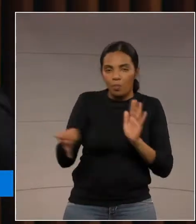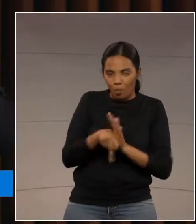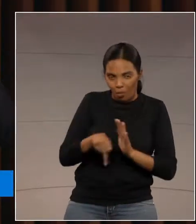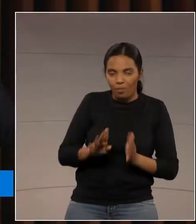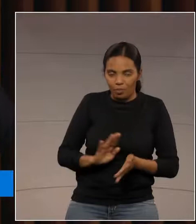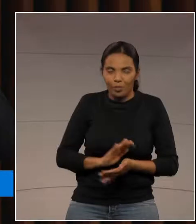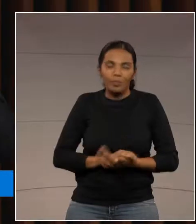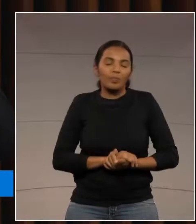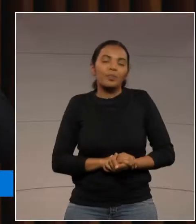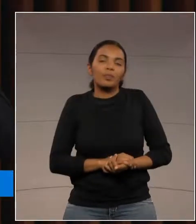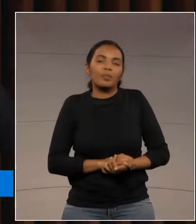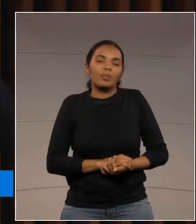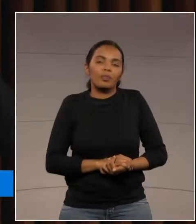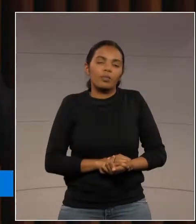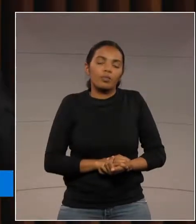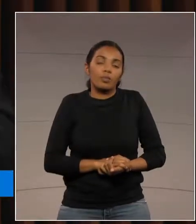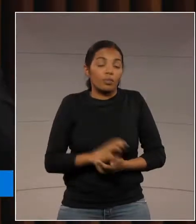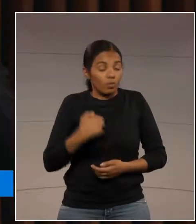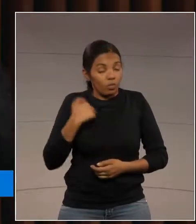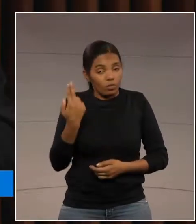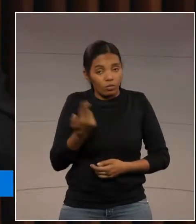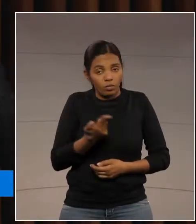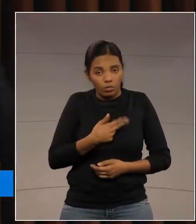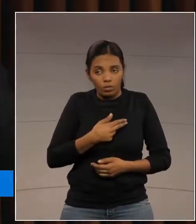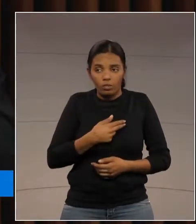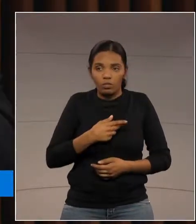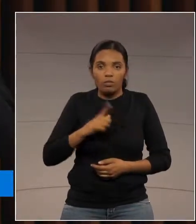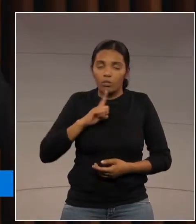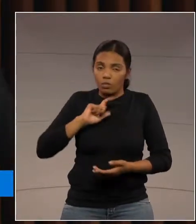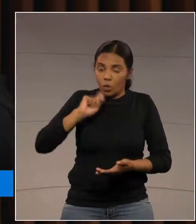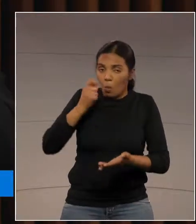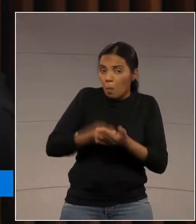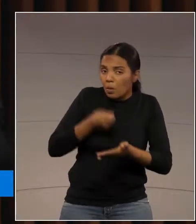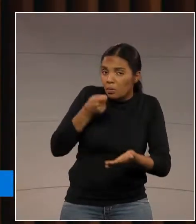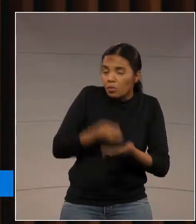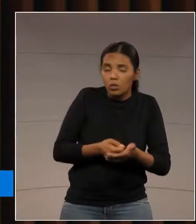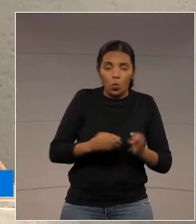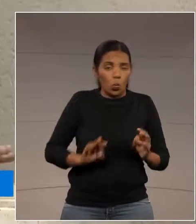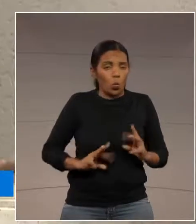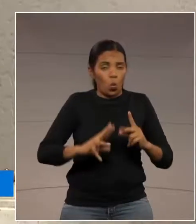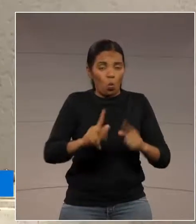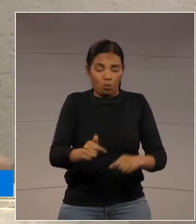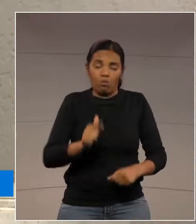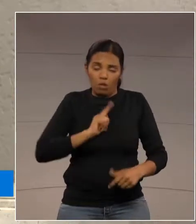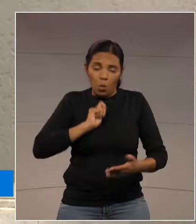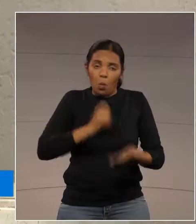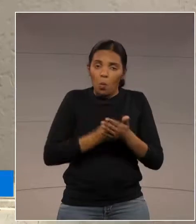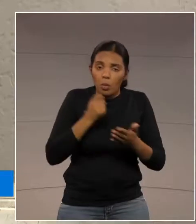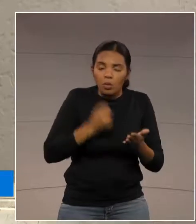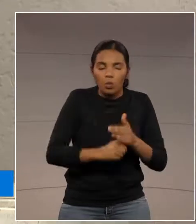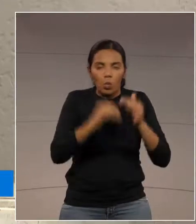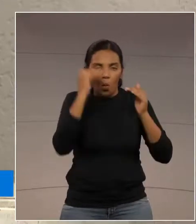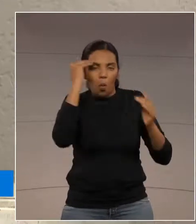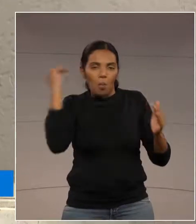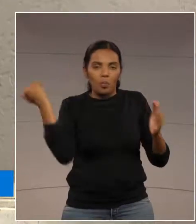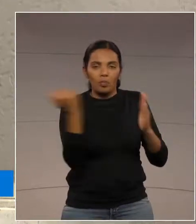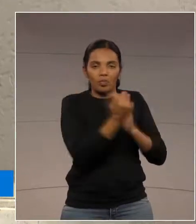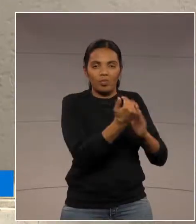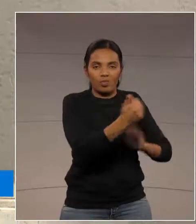Agora, nós temos a obrigação, eu tenho a obrigação, como todos têm, de defender a nossa Constituição.